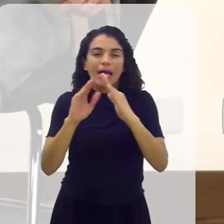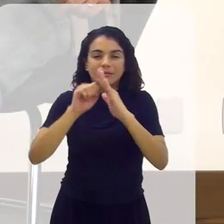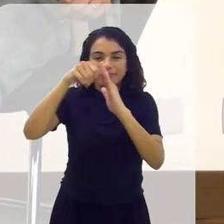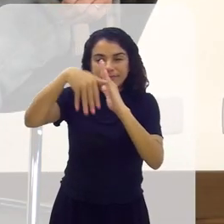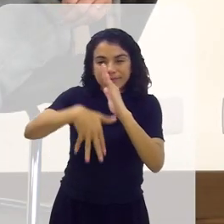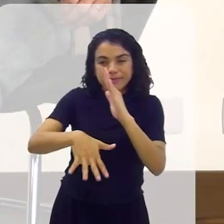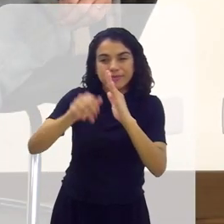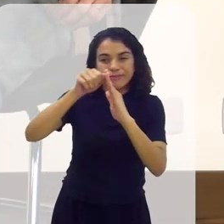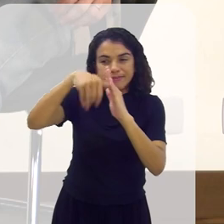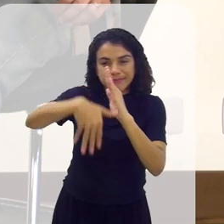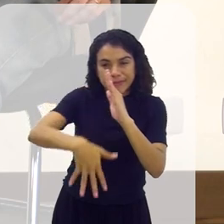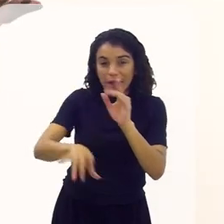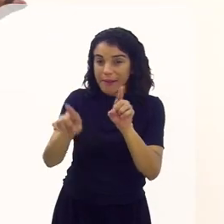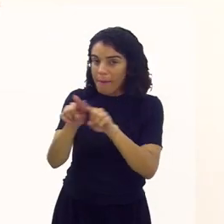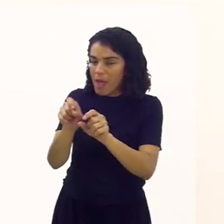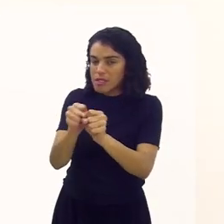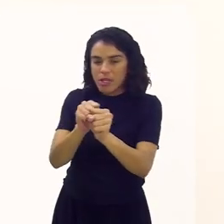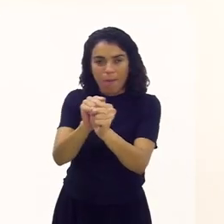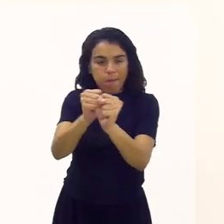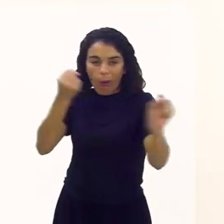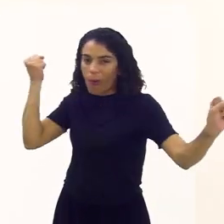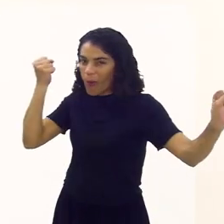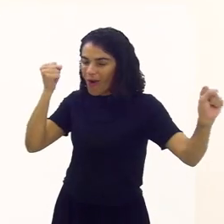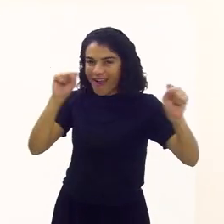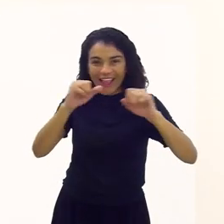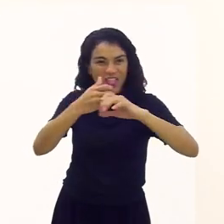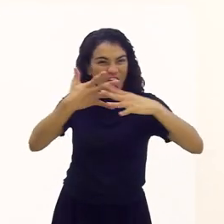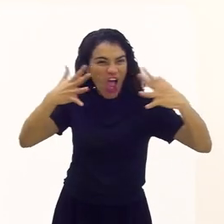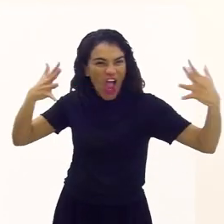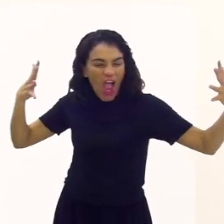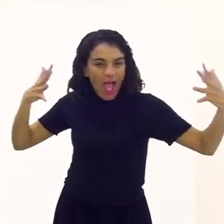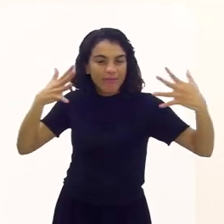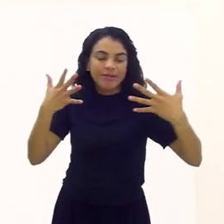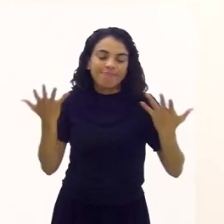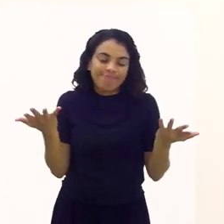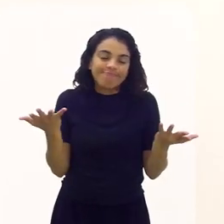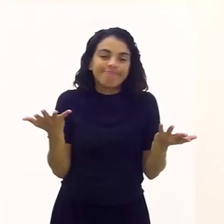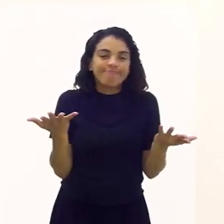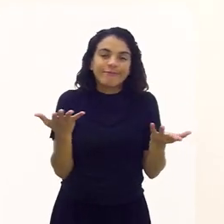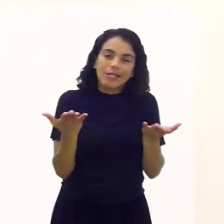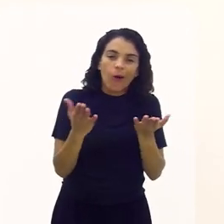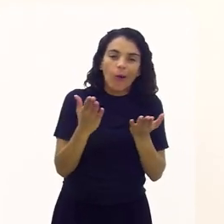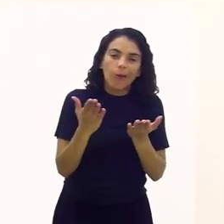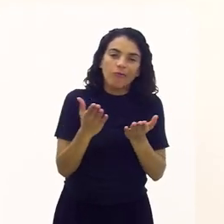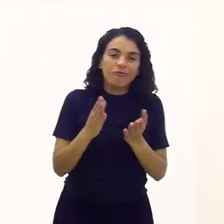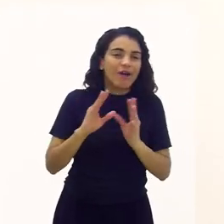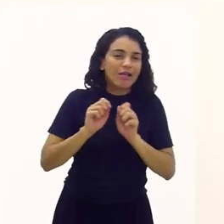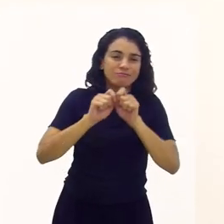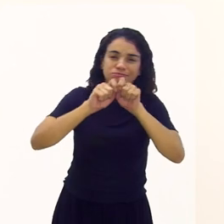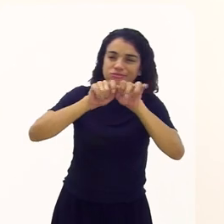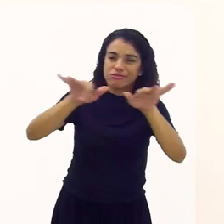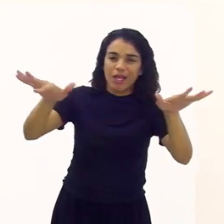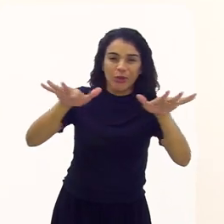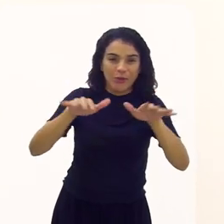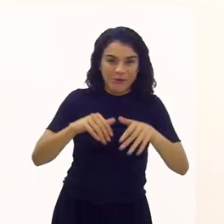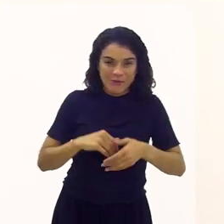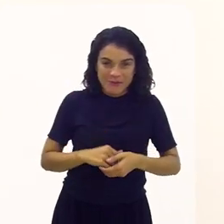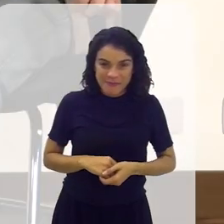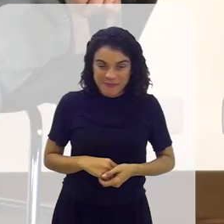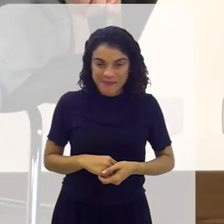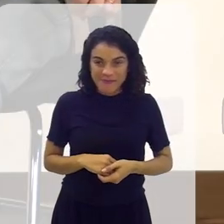de matrizes africanas, já explodiu, já foi. Então, isso vai para todos.